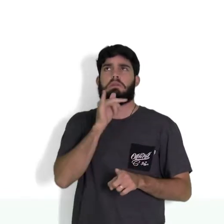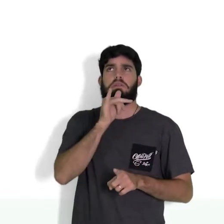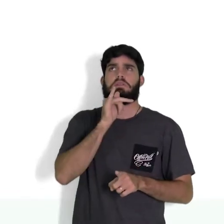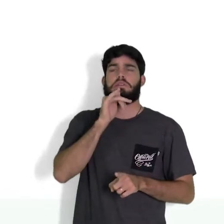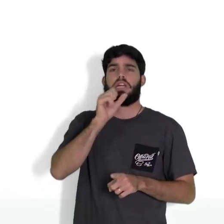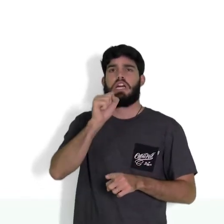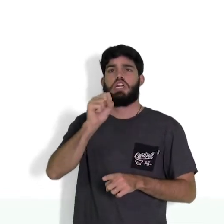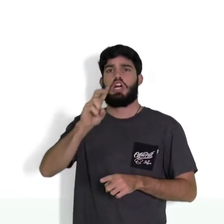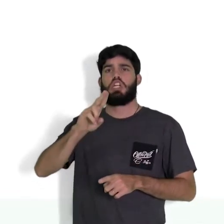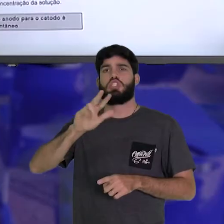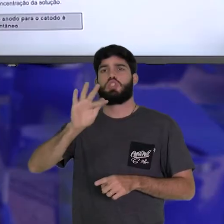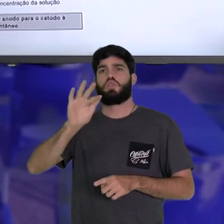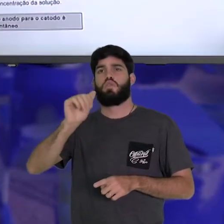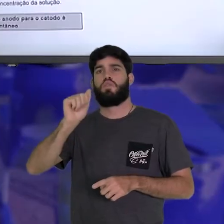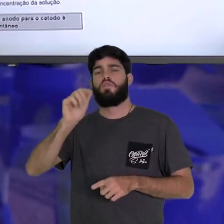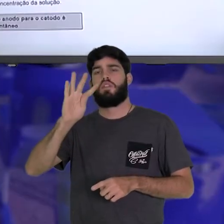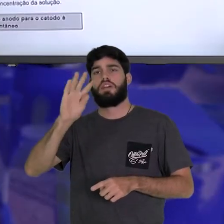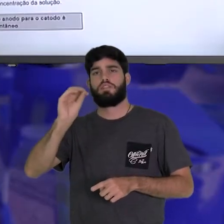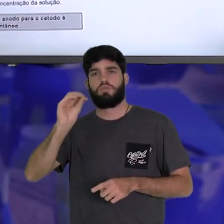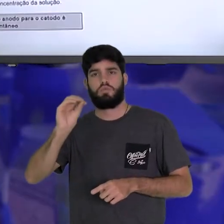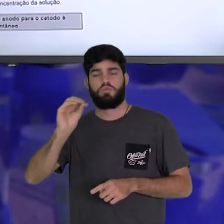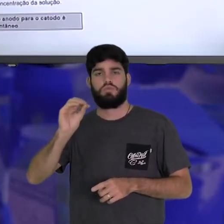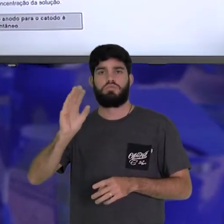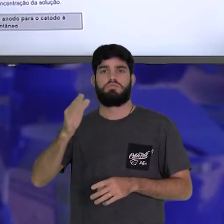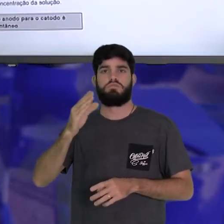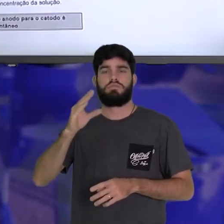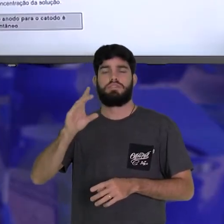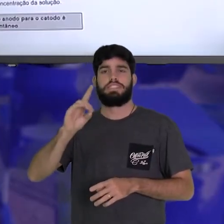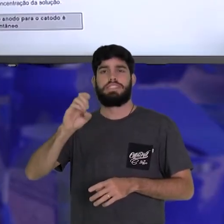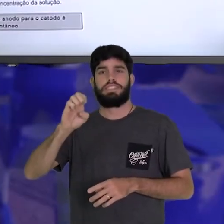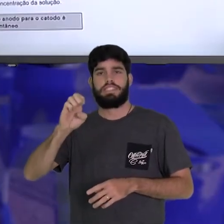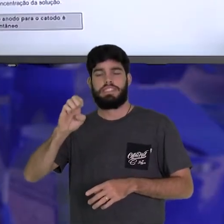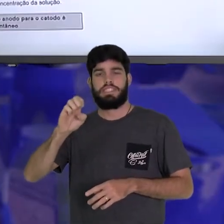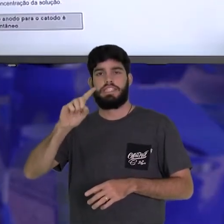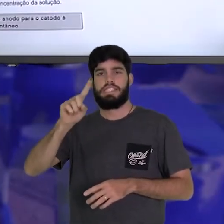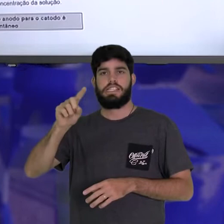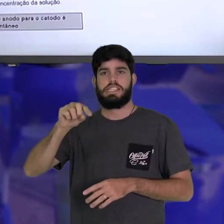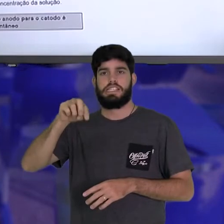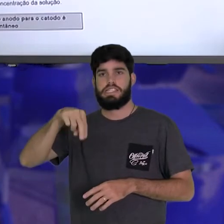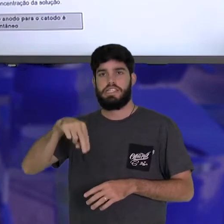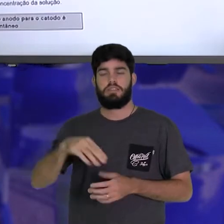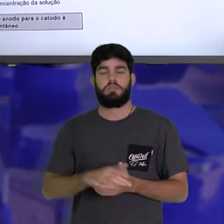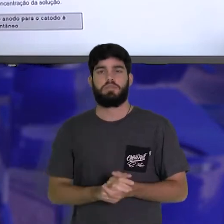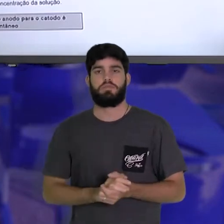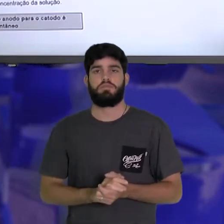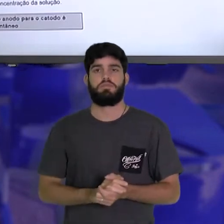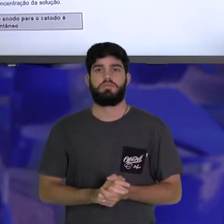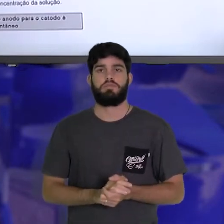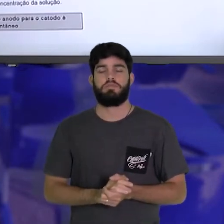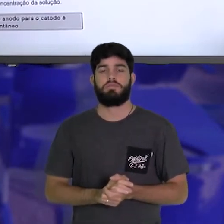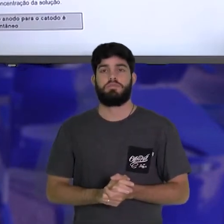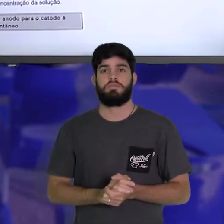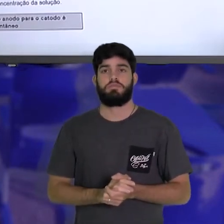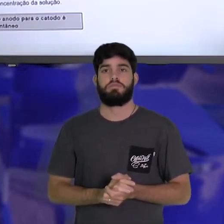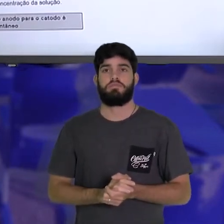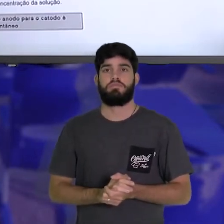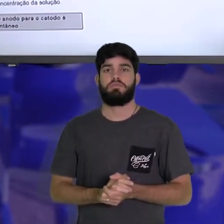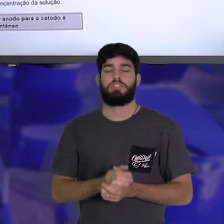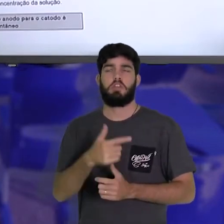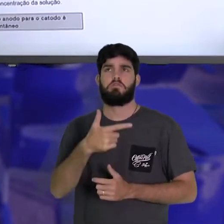zinco. Sulfato de zinco. A concentração, um mol por litro. A temperatura,